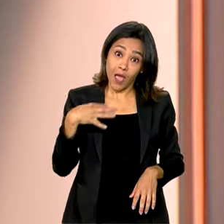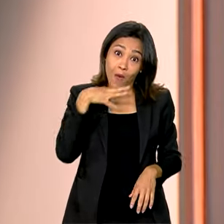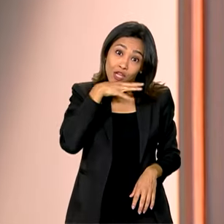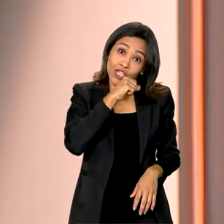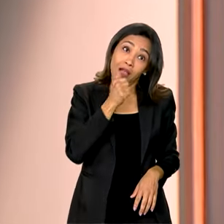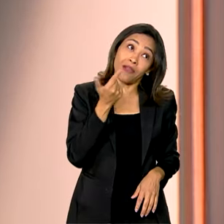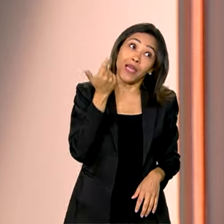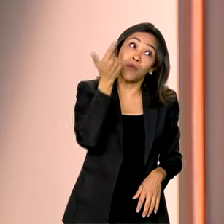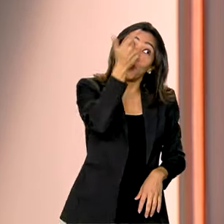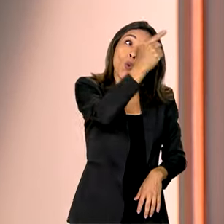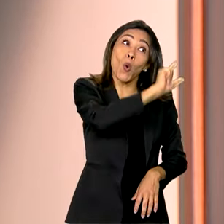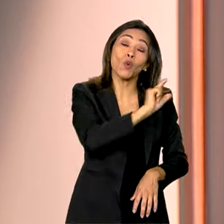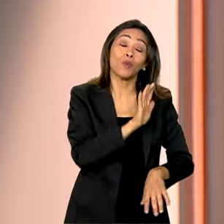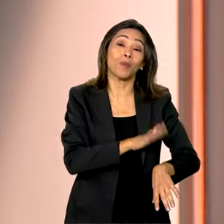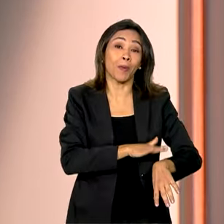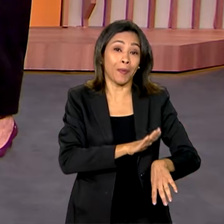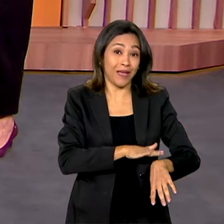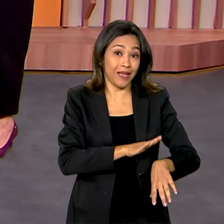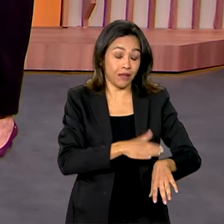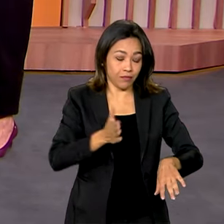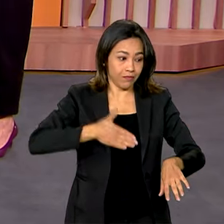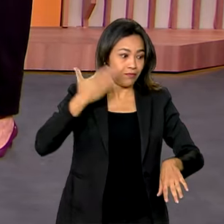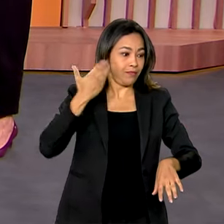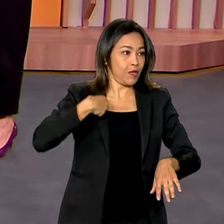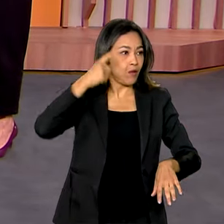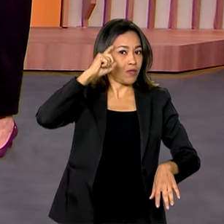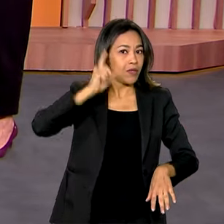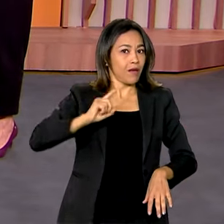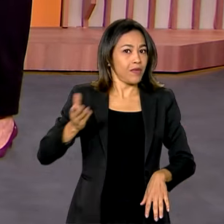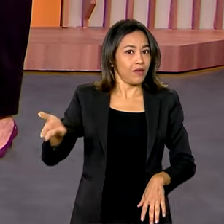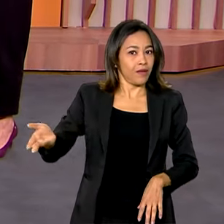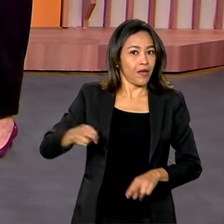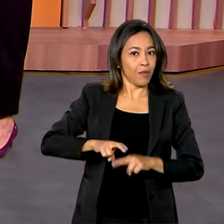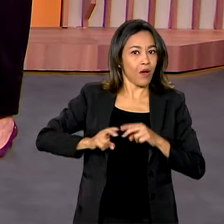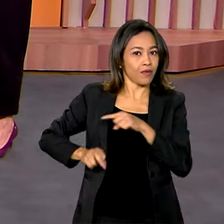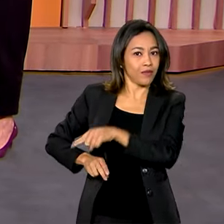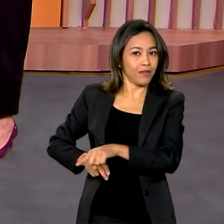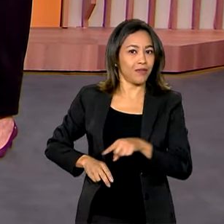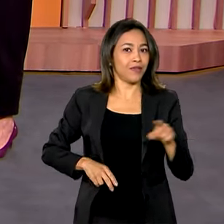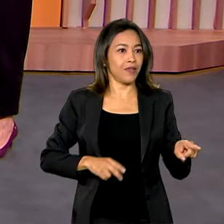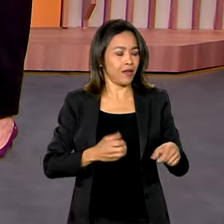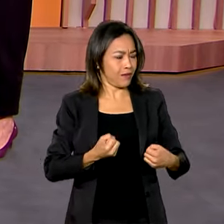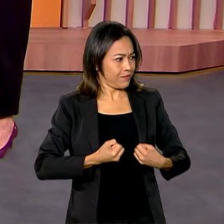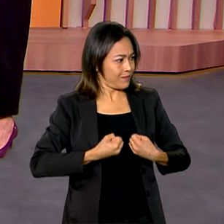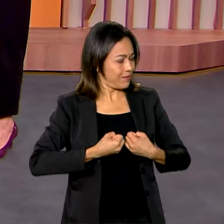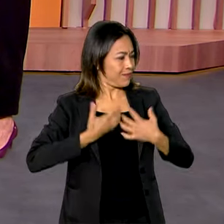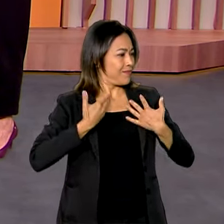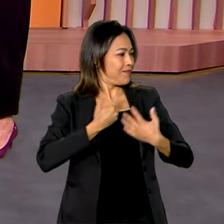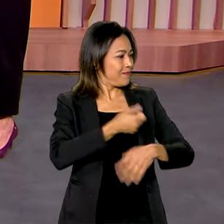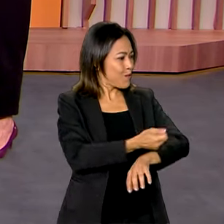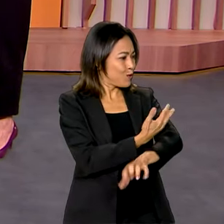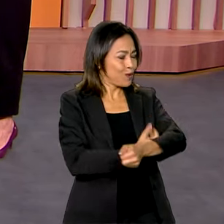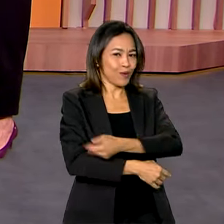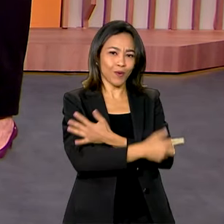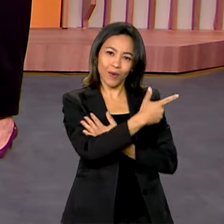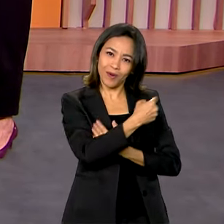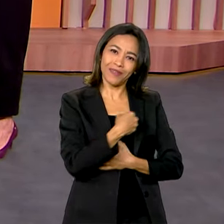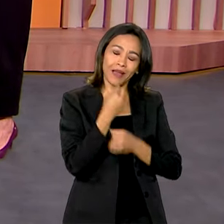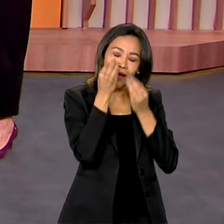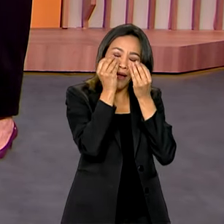essa fitinha por outra ocasião. E aí me pegou de surpresa. Ela também foi surpreendida, se emocionou, marejou os olhos. Mas foi bem legal,